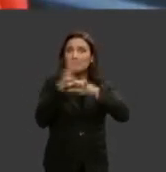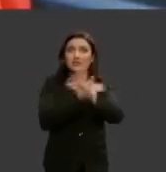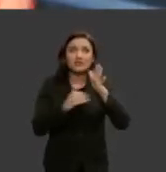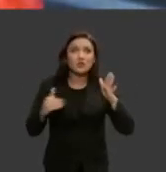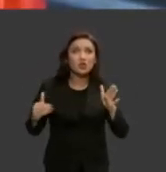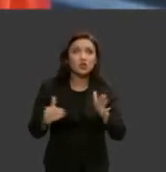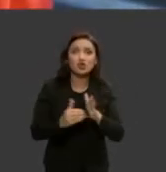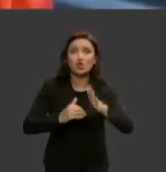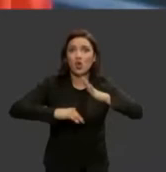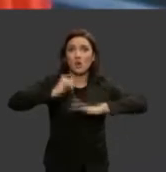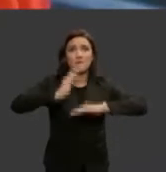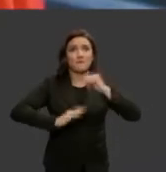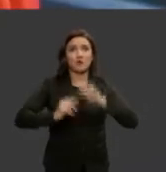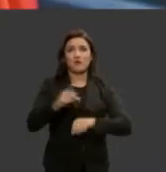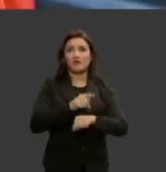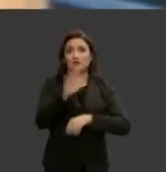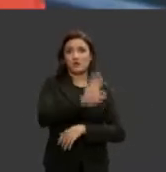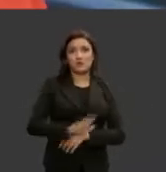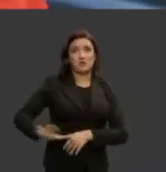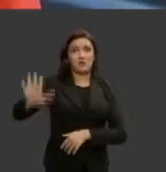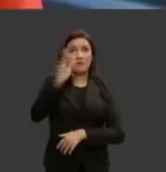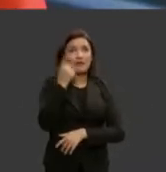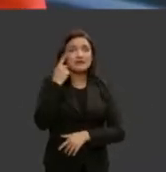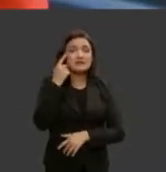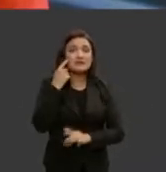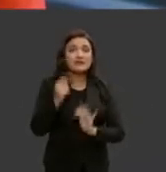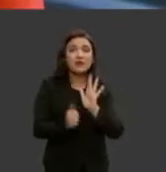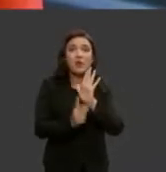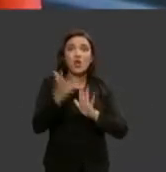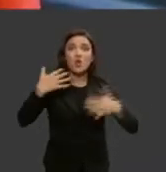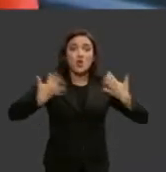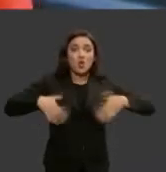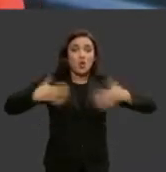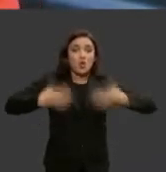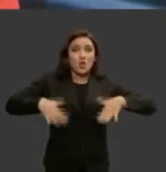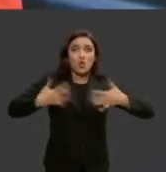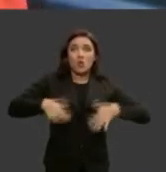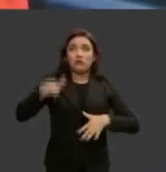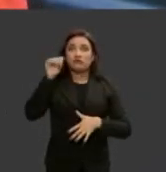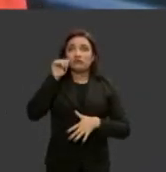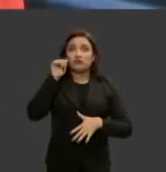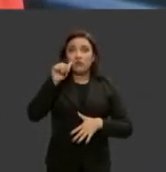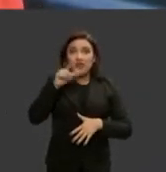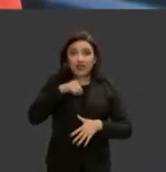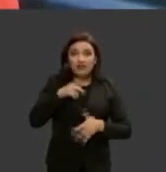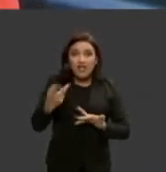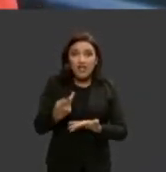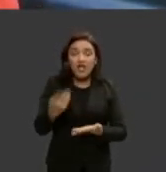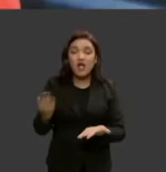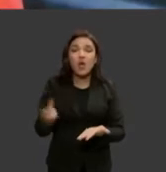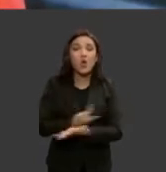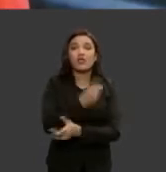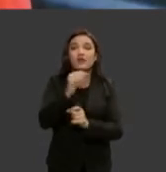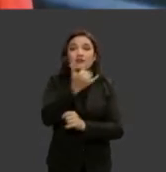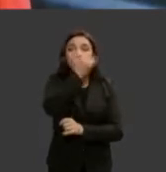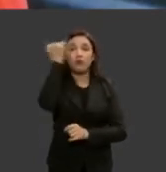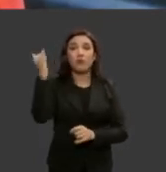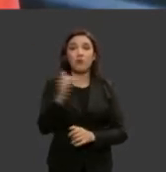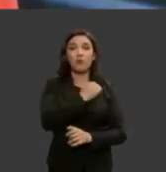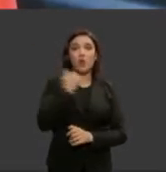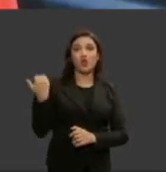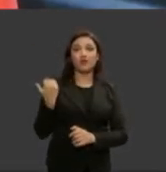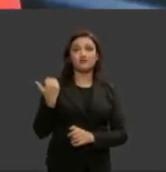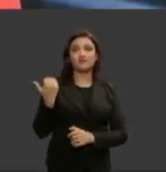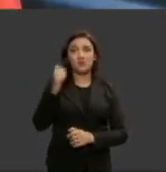país os números são assustadores e levam muitas mulheres a morte e as mulheres não tem coragem de